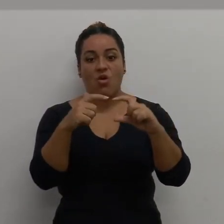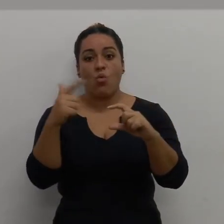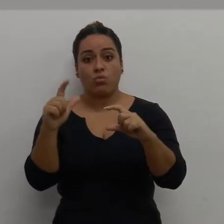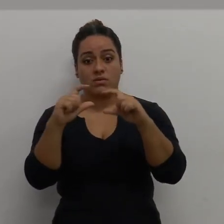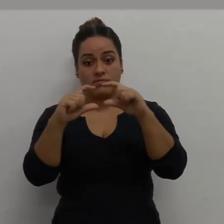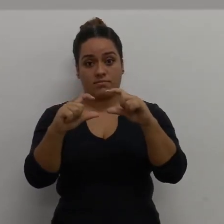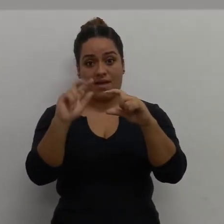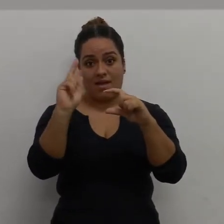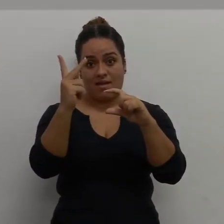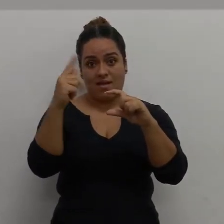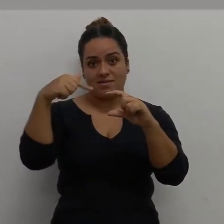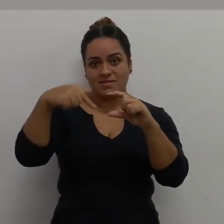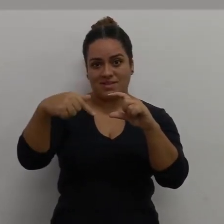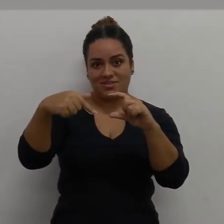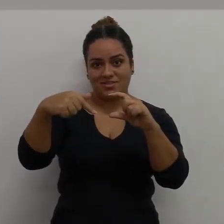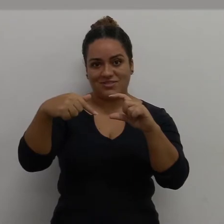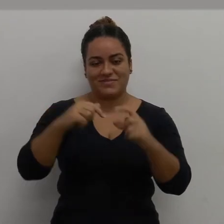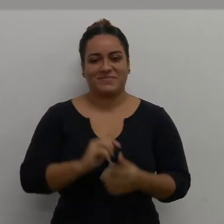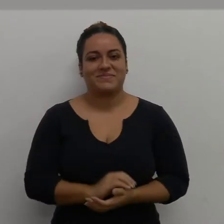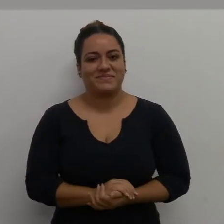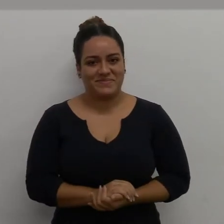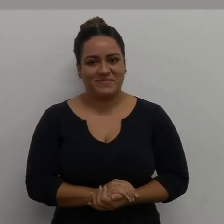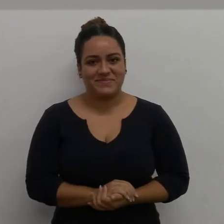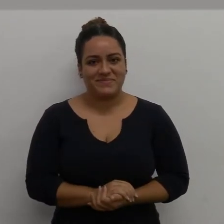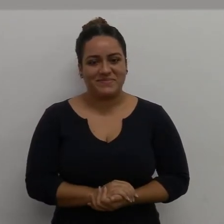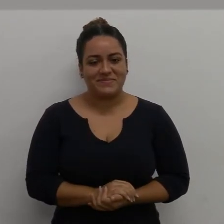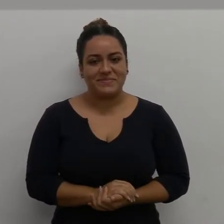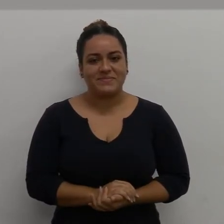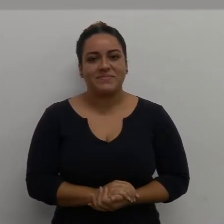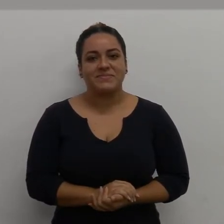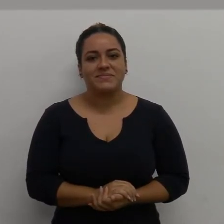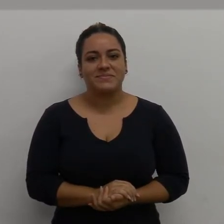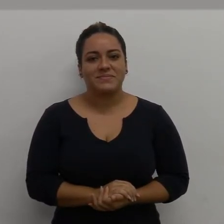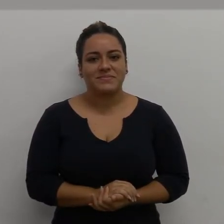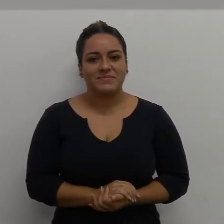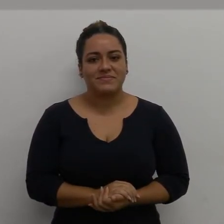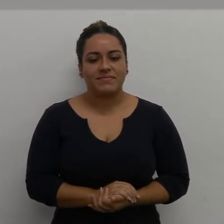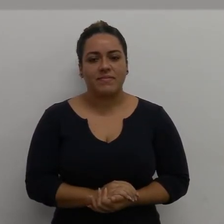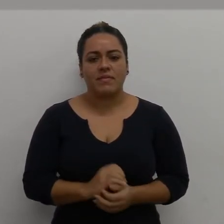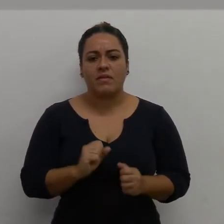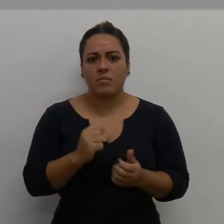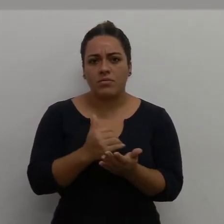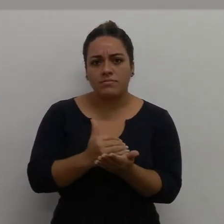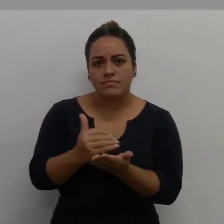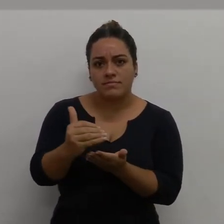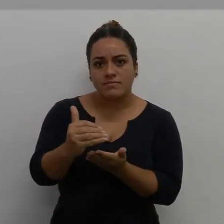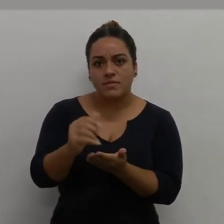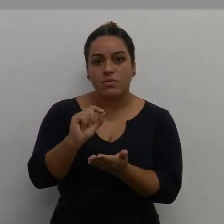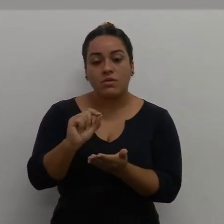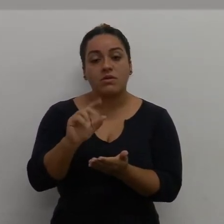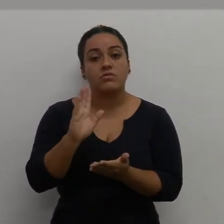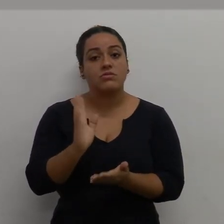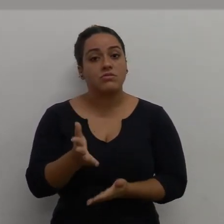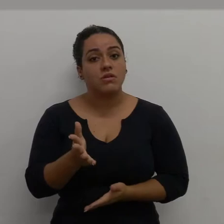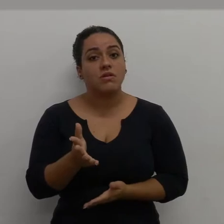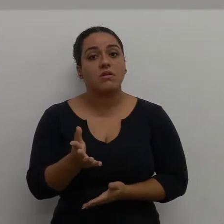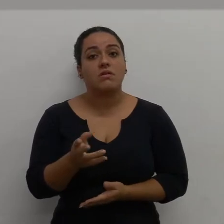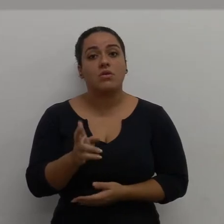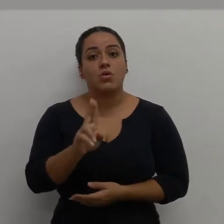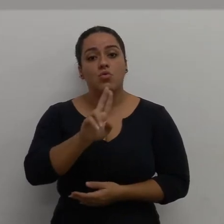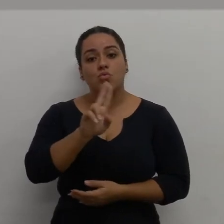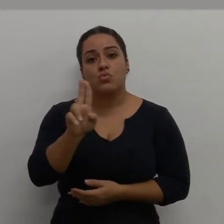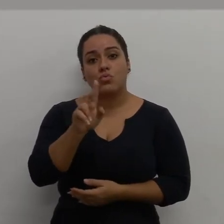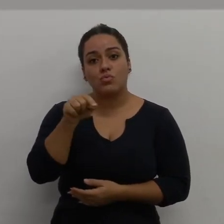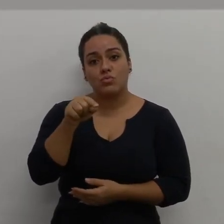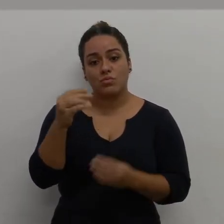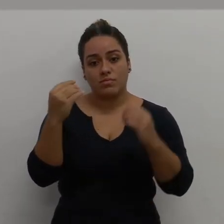H7. Ok? Tudo bem. Podemos, inicialmente, já darmos um